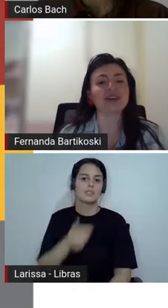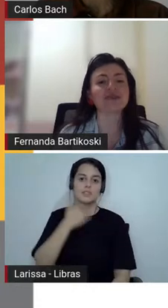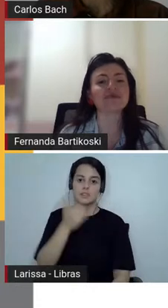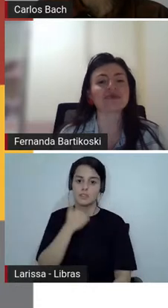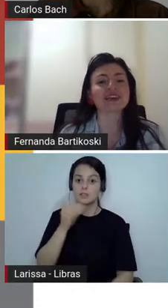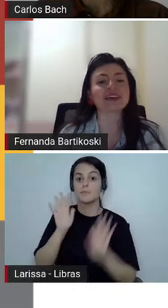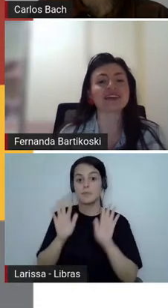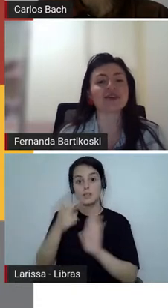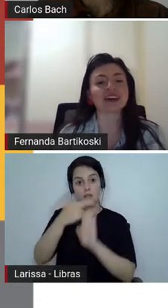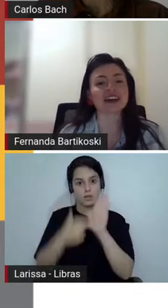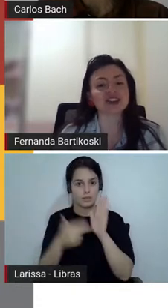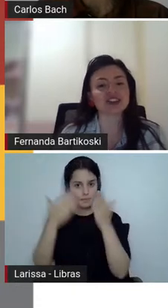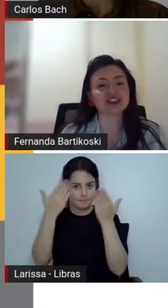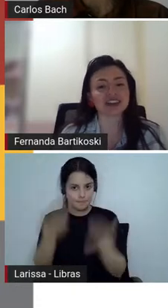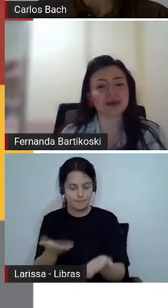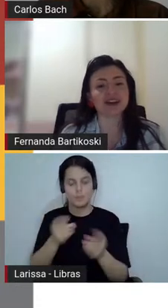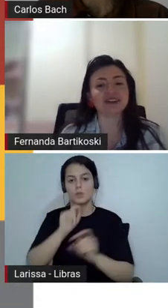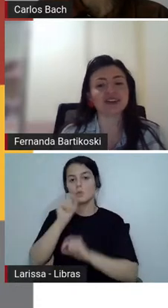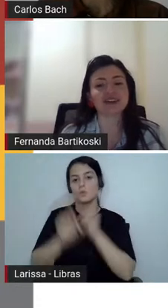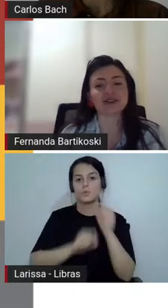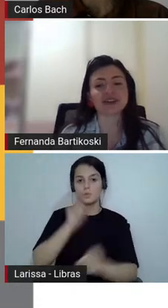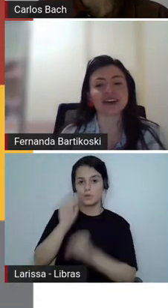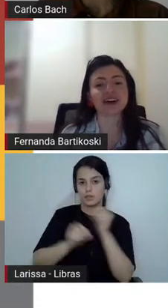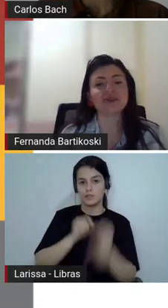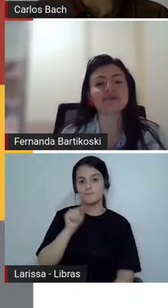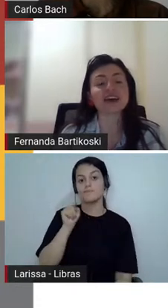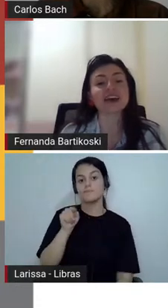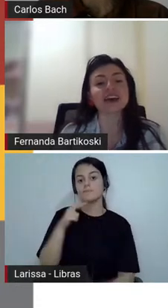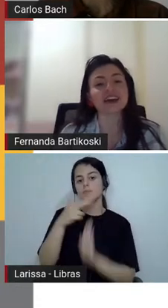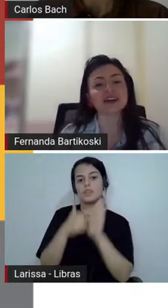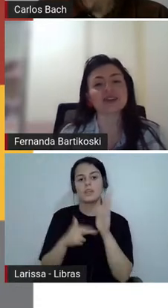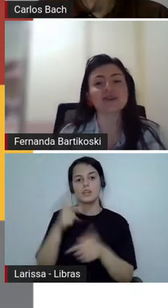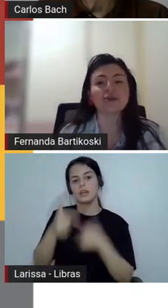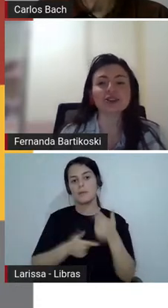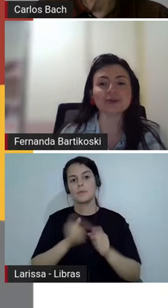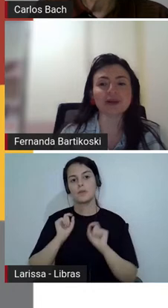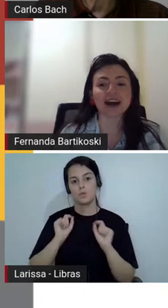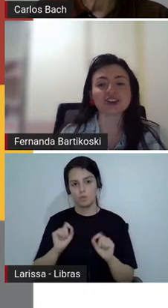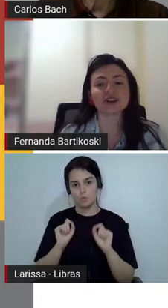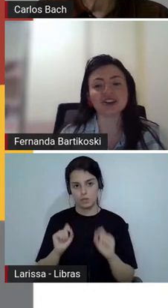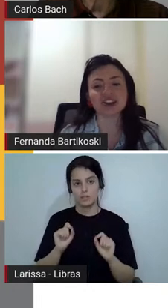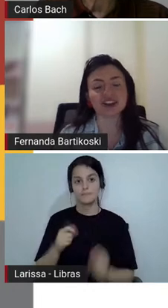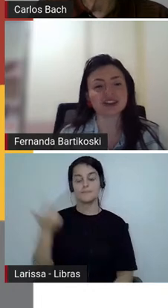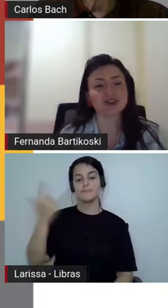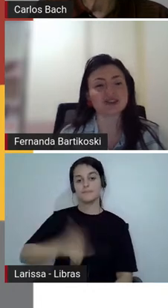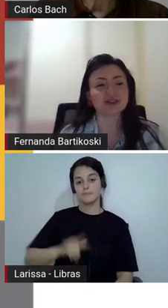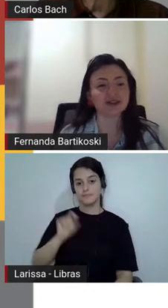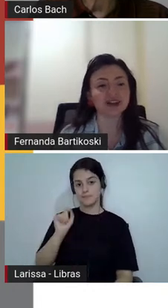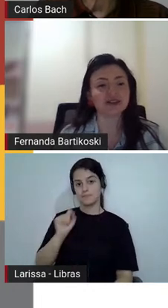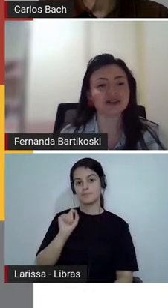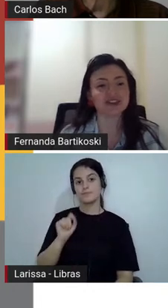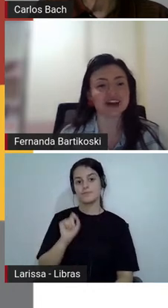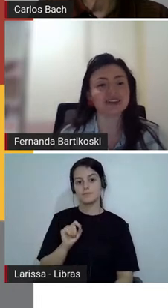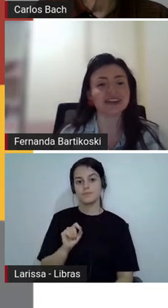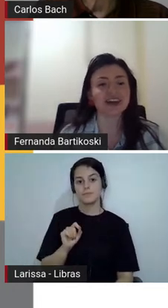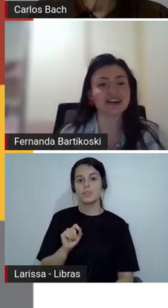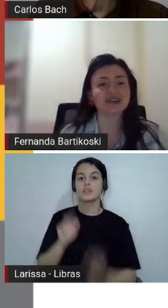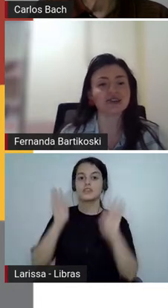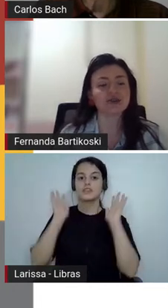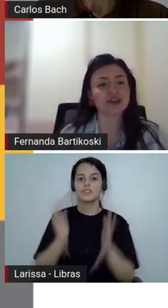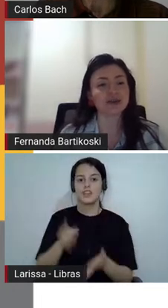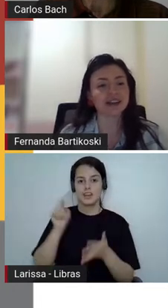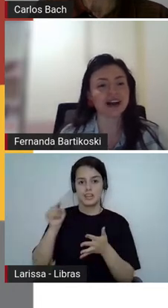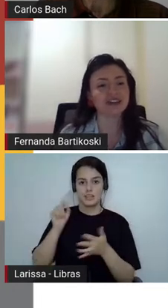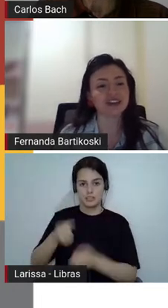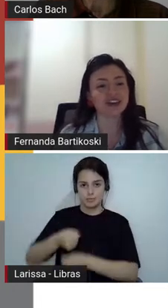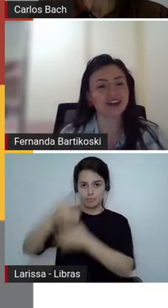roteiro né o que que a gente está trabalhando nesse roteiro e como de prática também já está circulando no chat que é